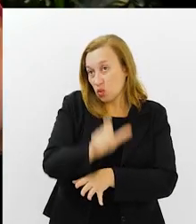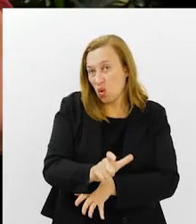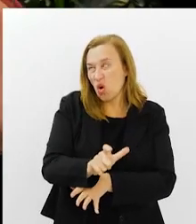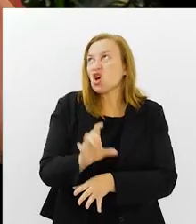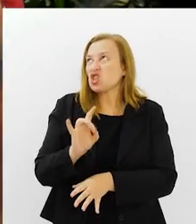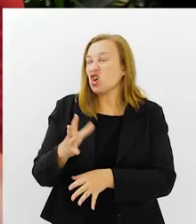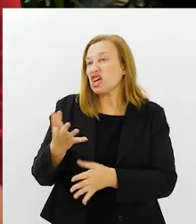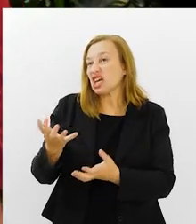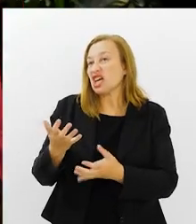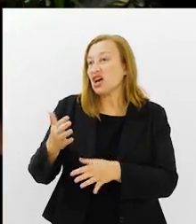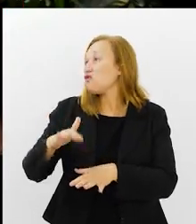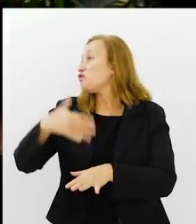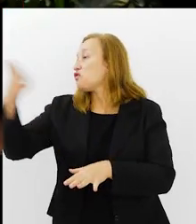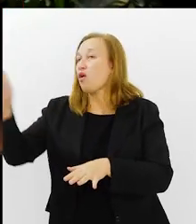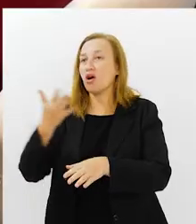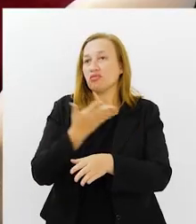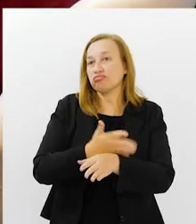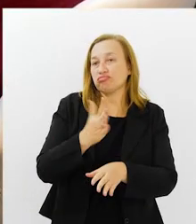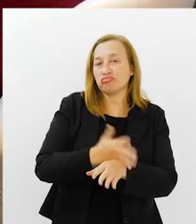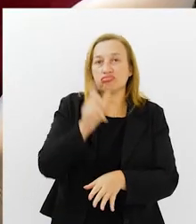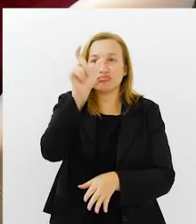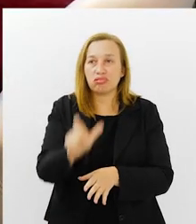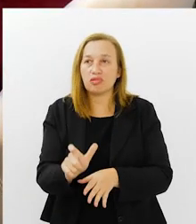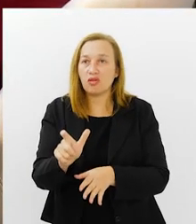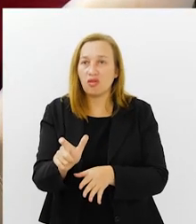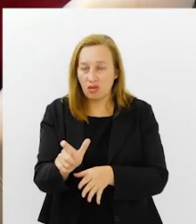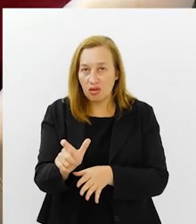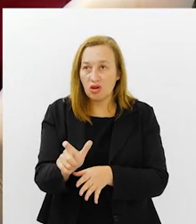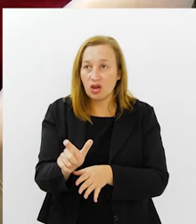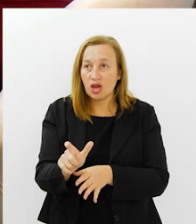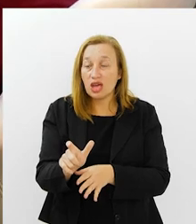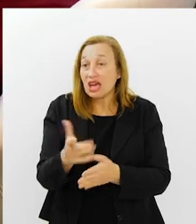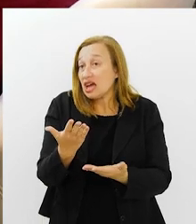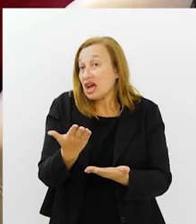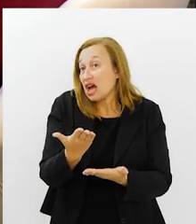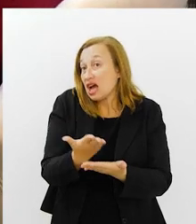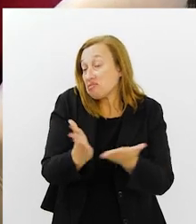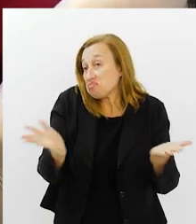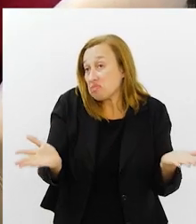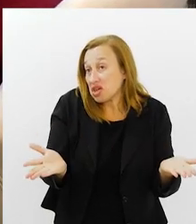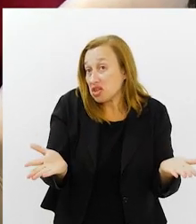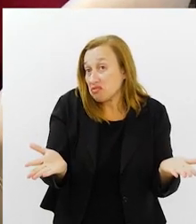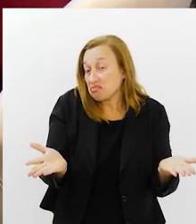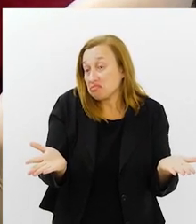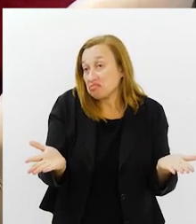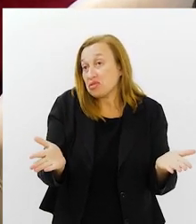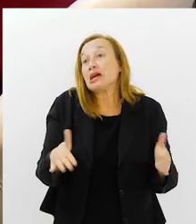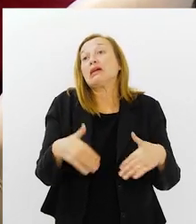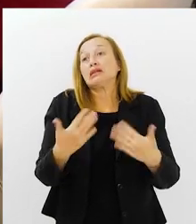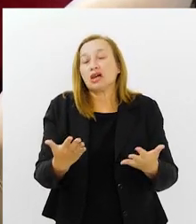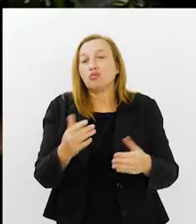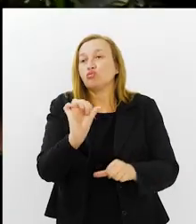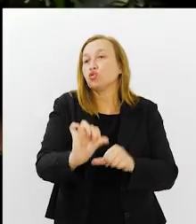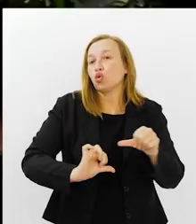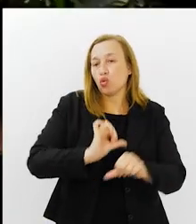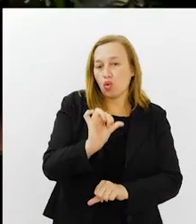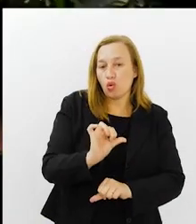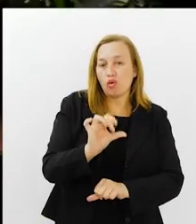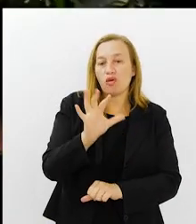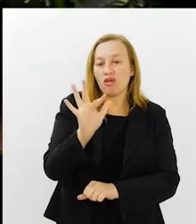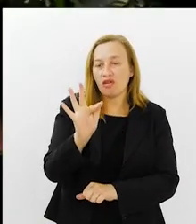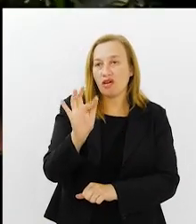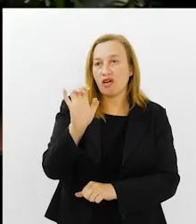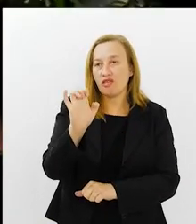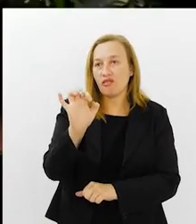treinador, porque vai, porque não vem, não sei mais o que, pé, pé, e acabou que não veio. E aí focou no Fernando Diniz.